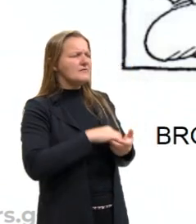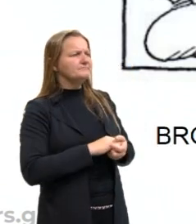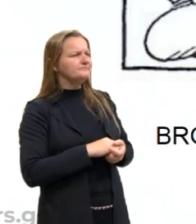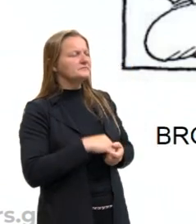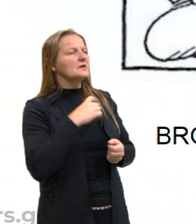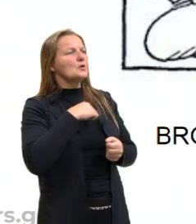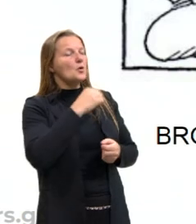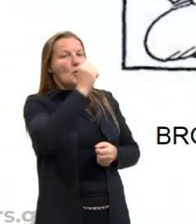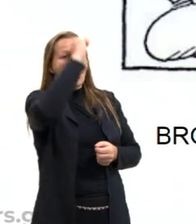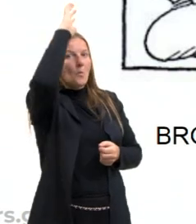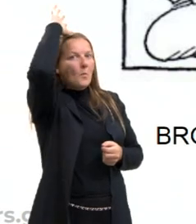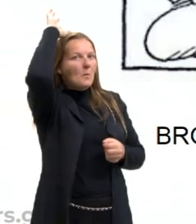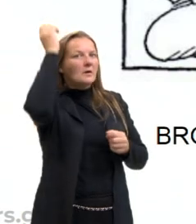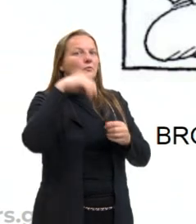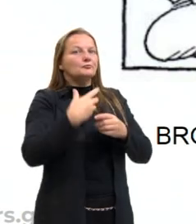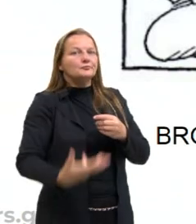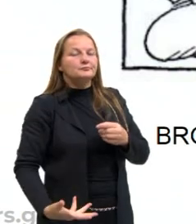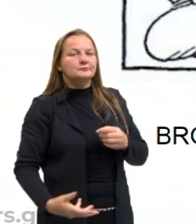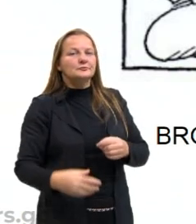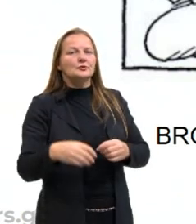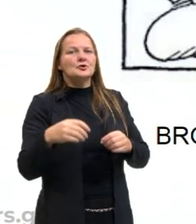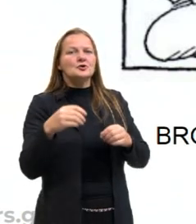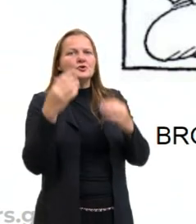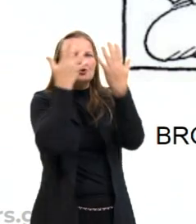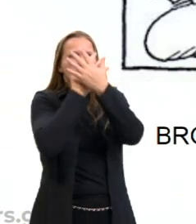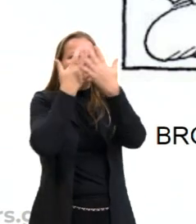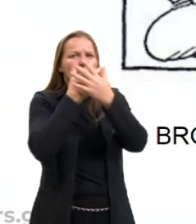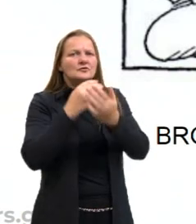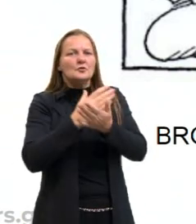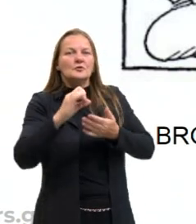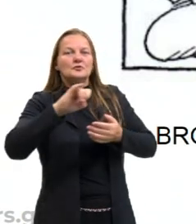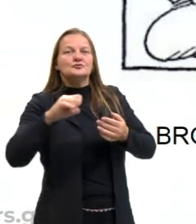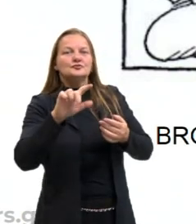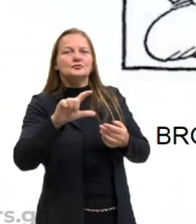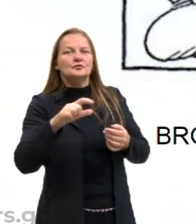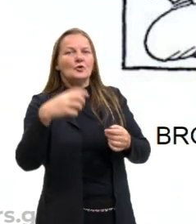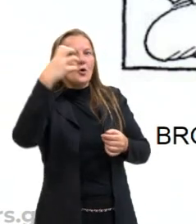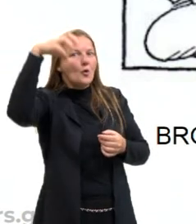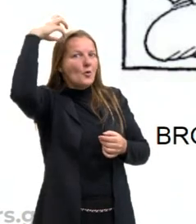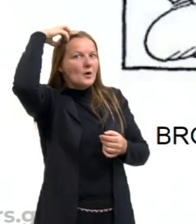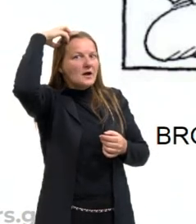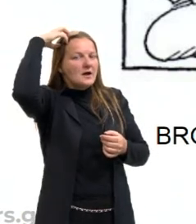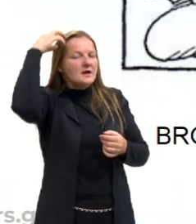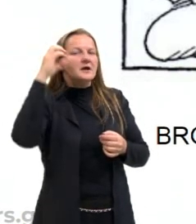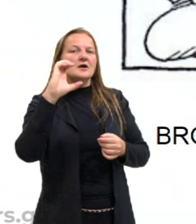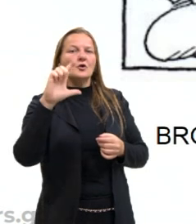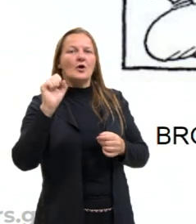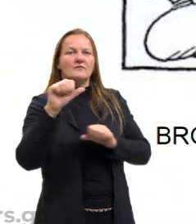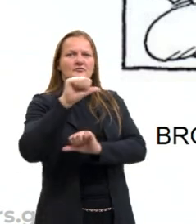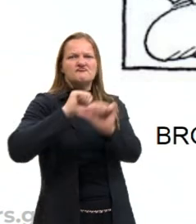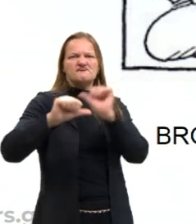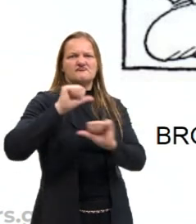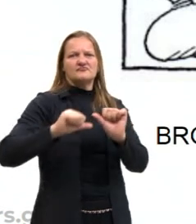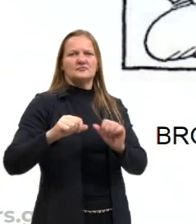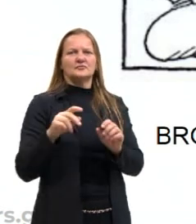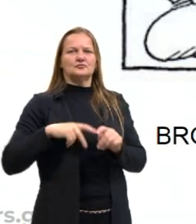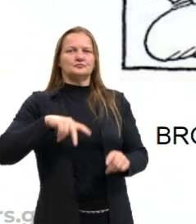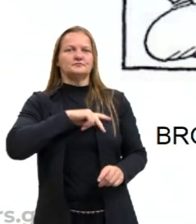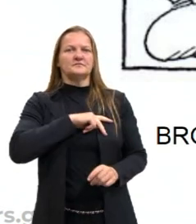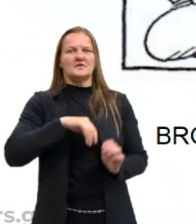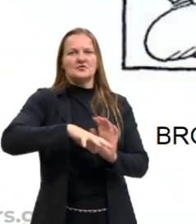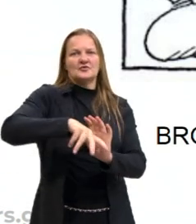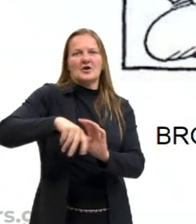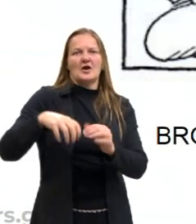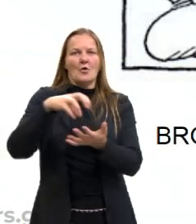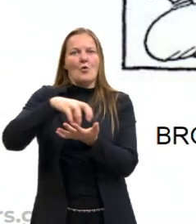O Império Romano caiu, a Idade das Trevas começou em junho, o rei Clóvis converteu os francos, os hunos saquearam a